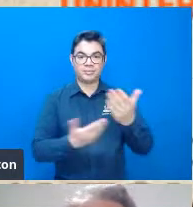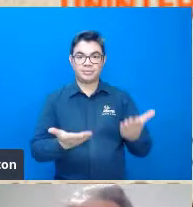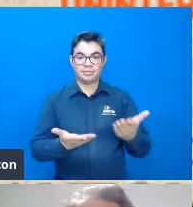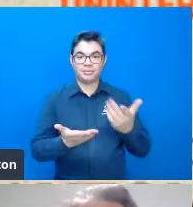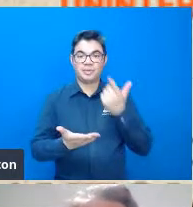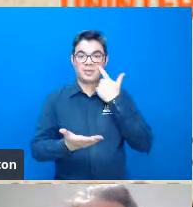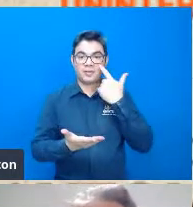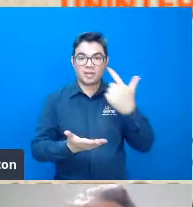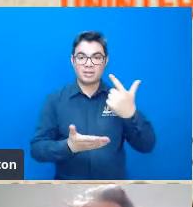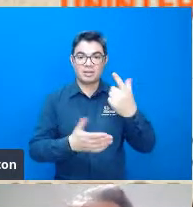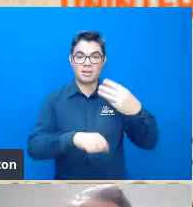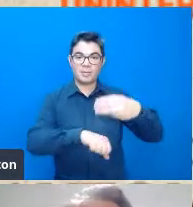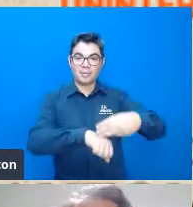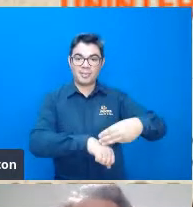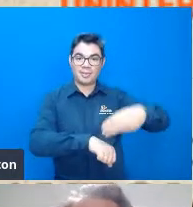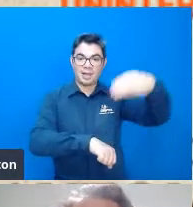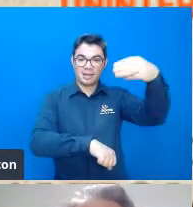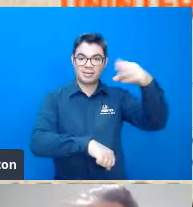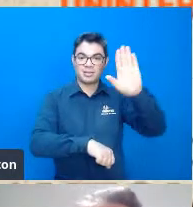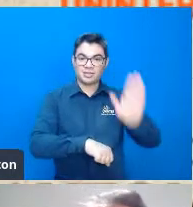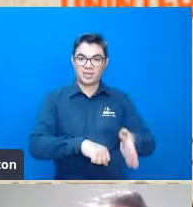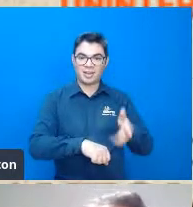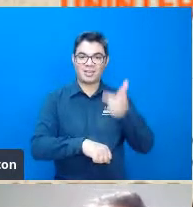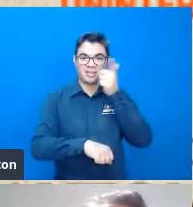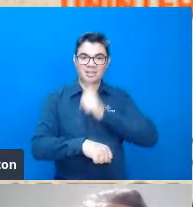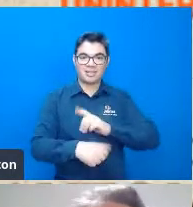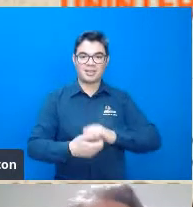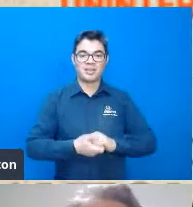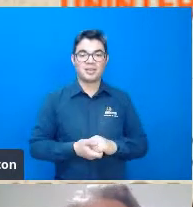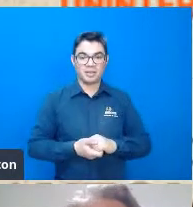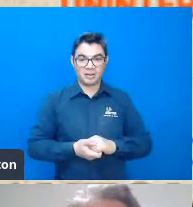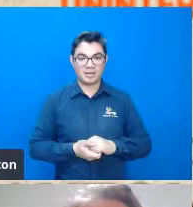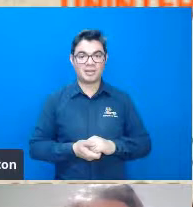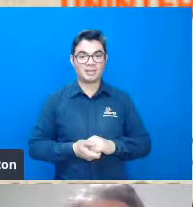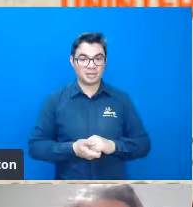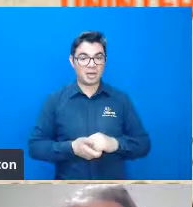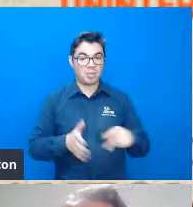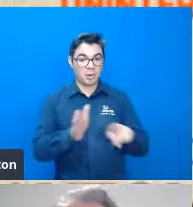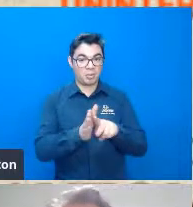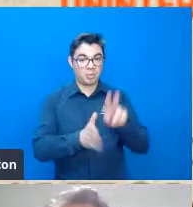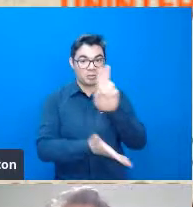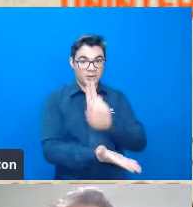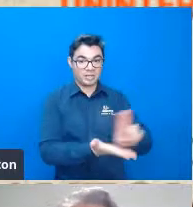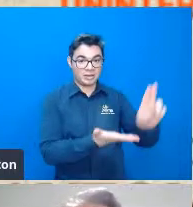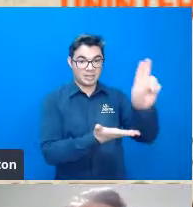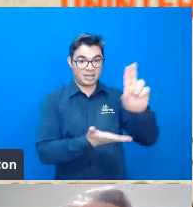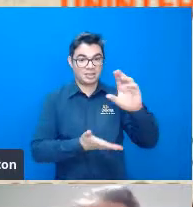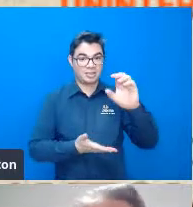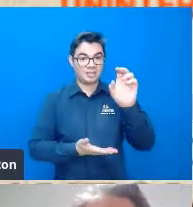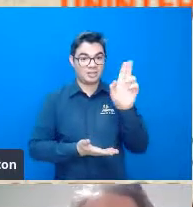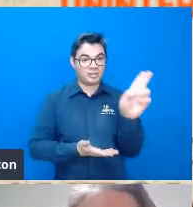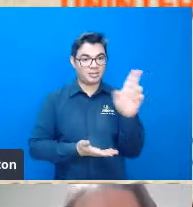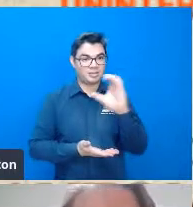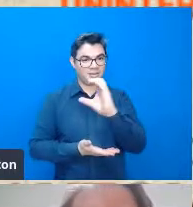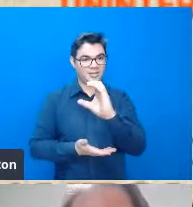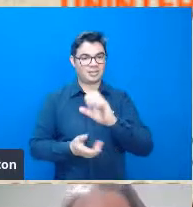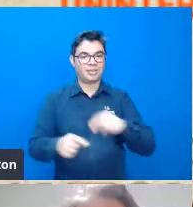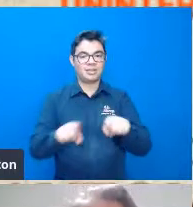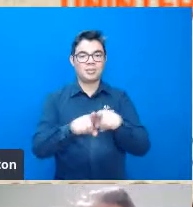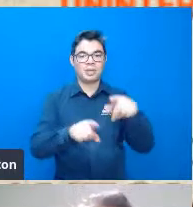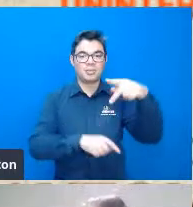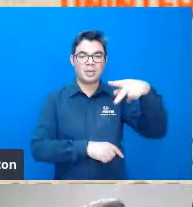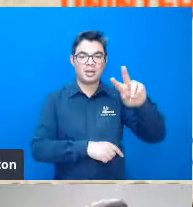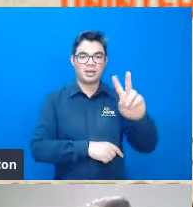em 36 ele já era mestre pela Universidade Carolina do Norte também, e em 39 ele concluiu seu PhD